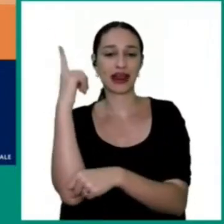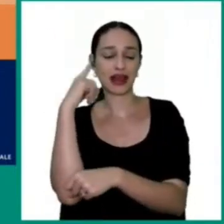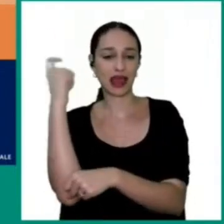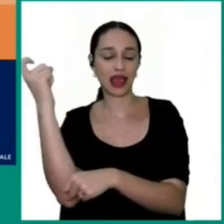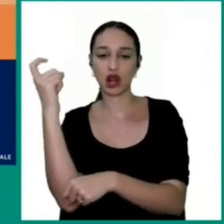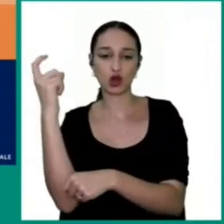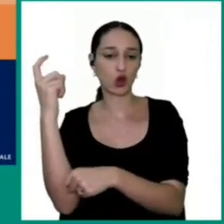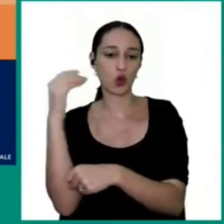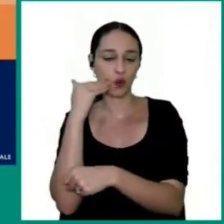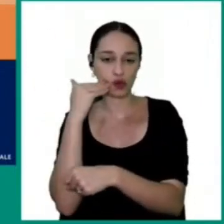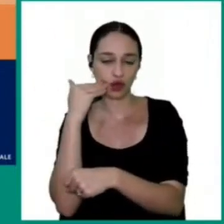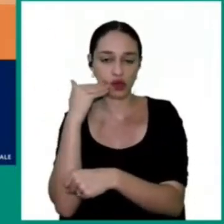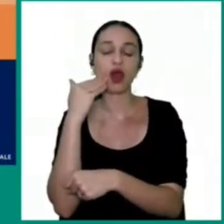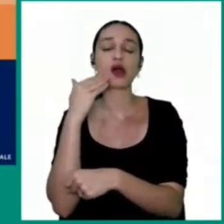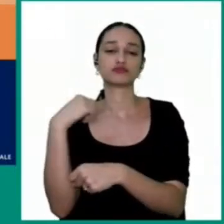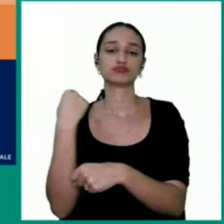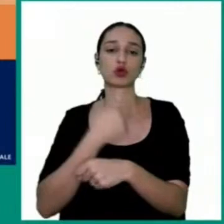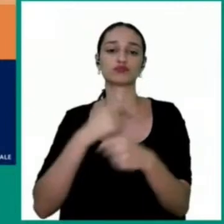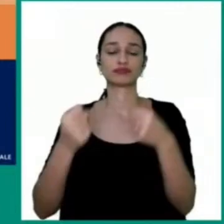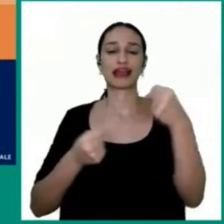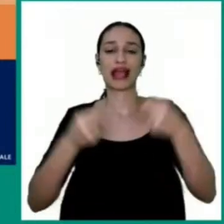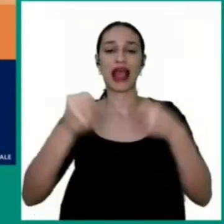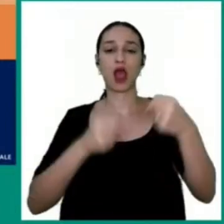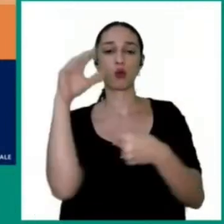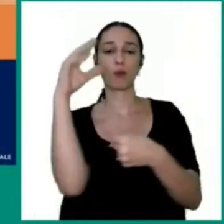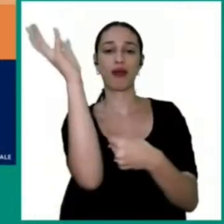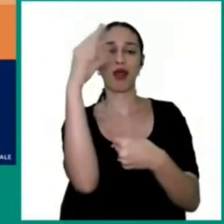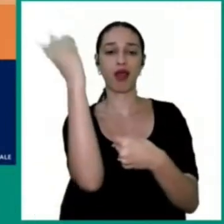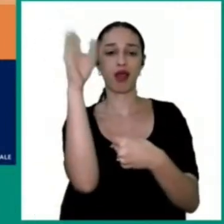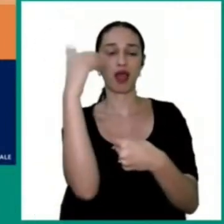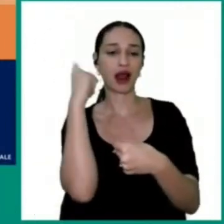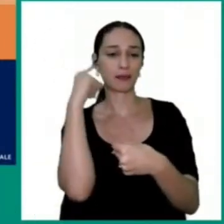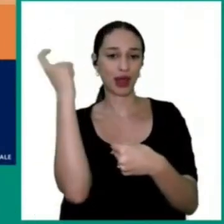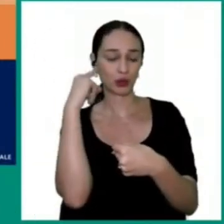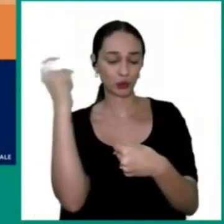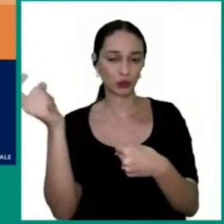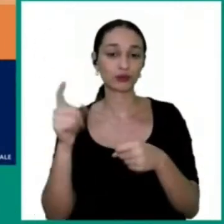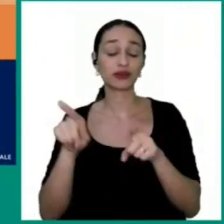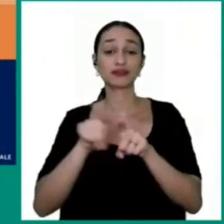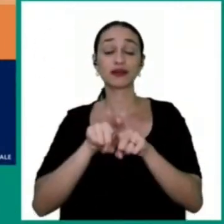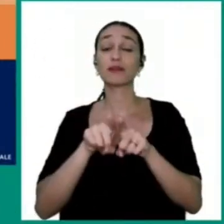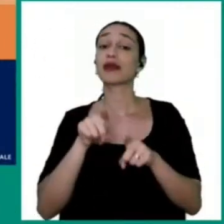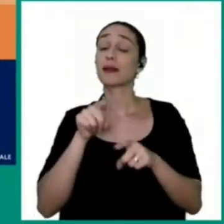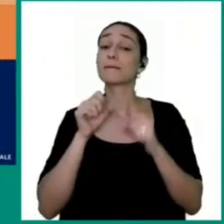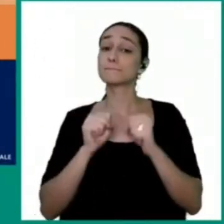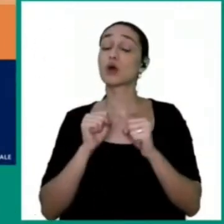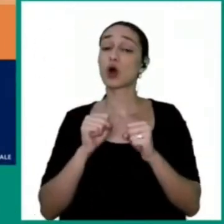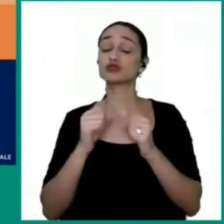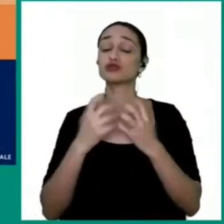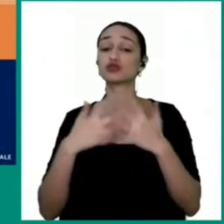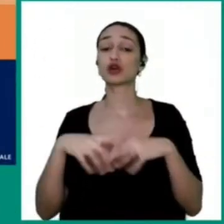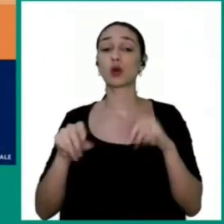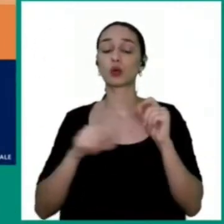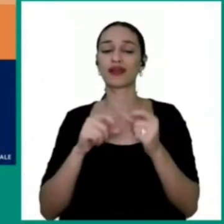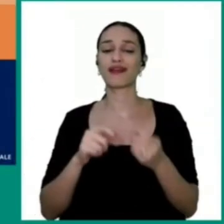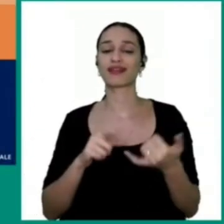tem trabalhado com outras alternativas, como você citou, de acionamento de smartphones. Uma delas, que é uma